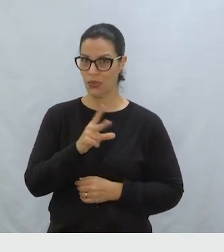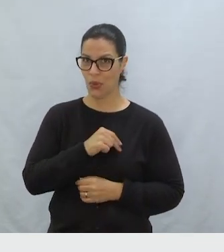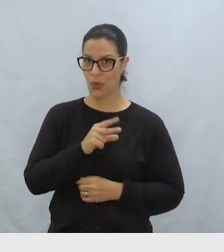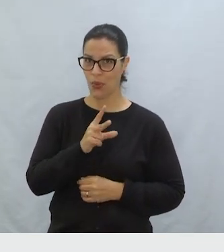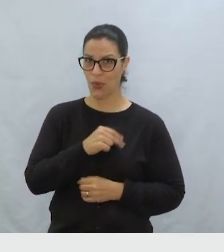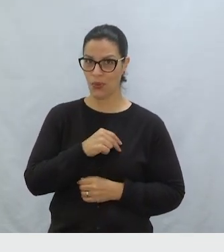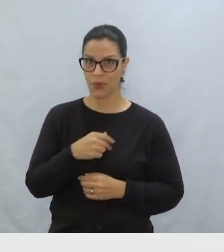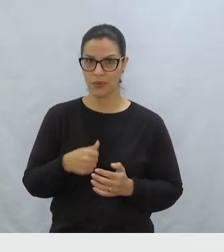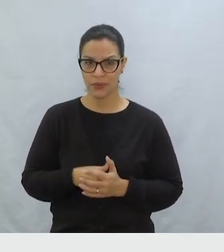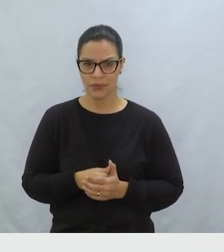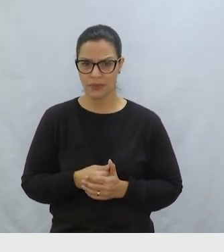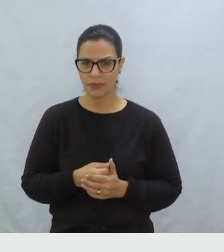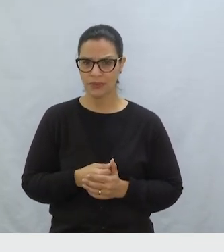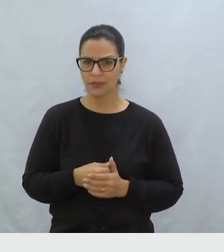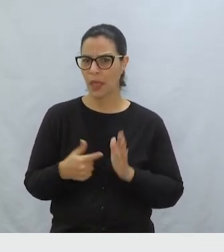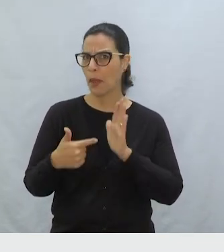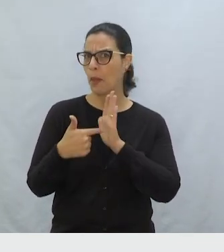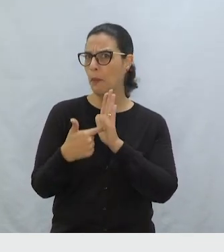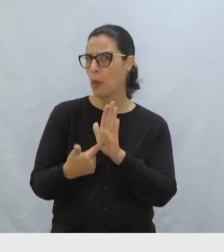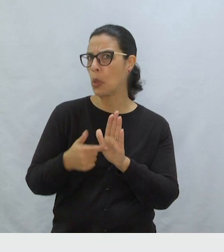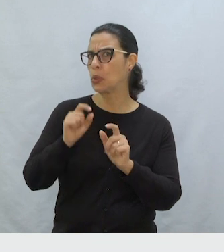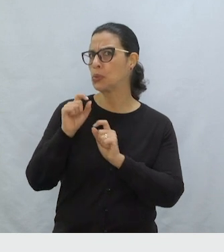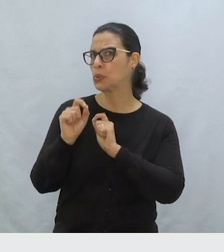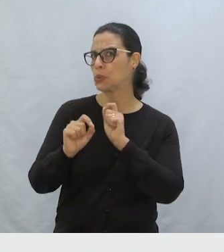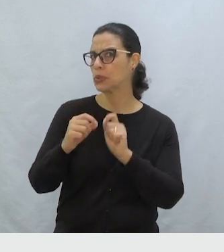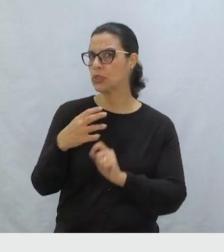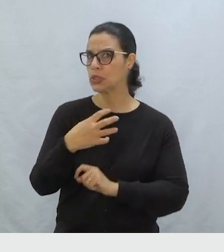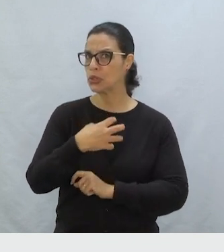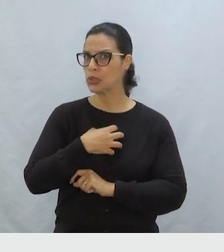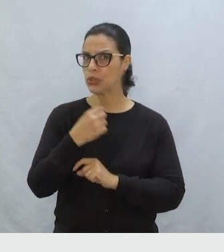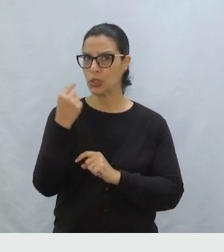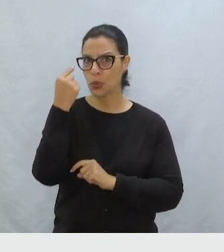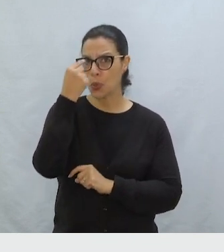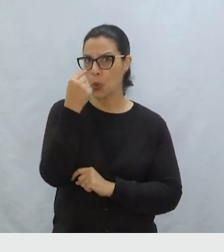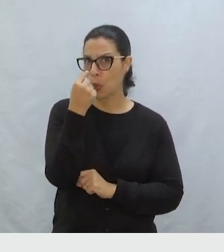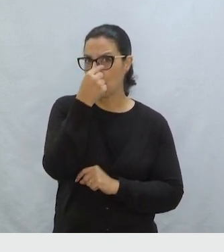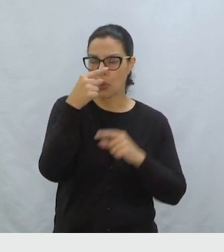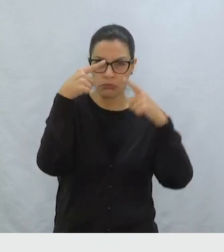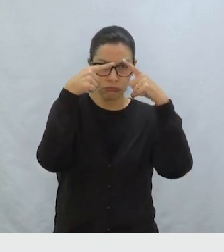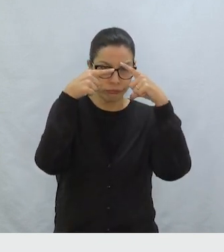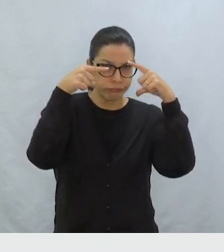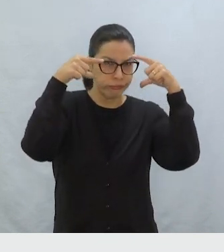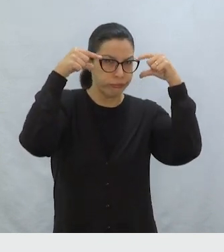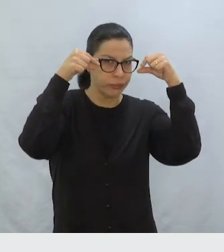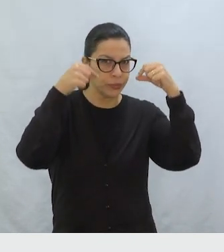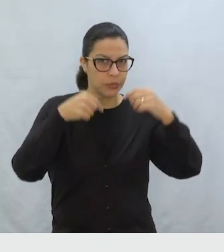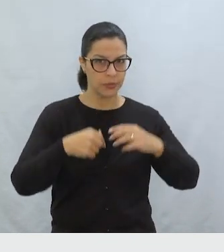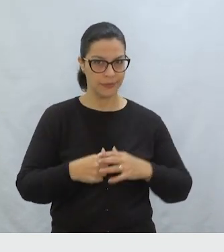Nossa! O que essa imagem está representando? Esses olhos.